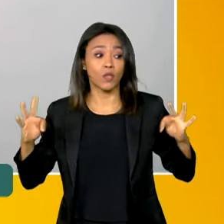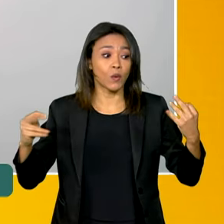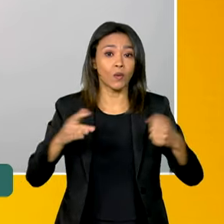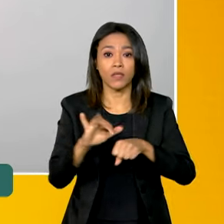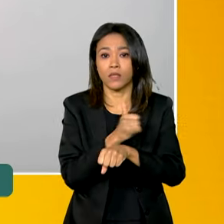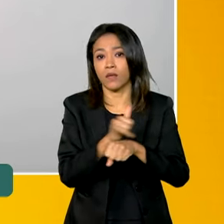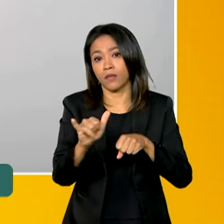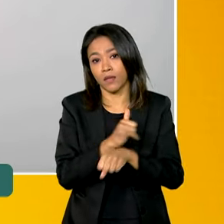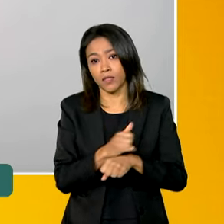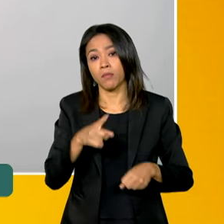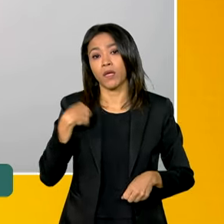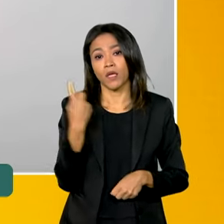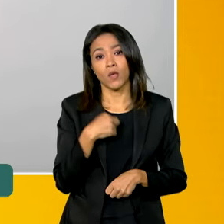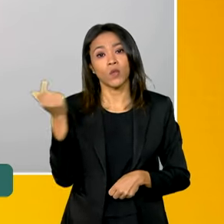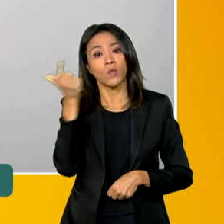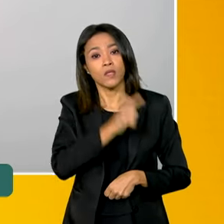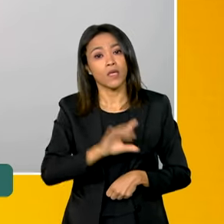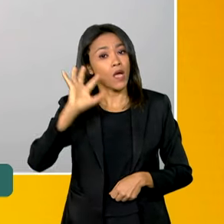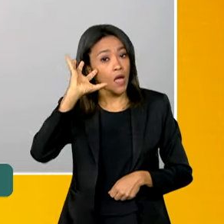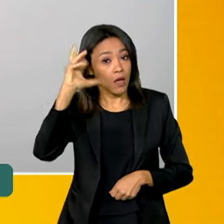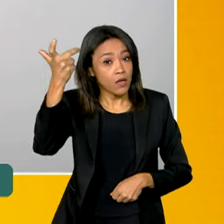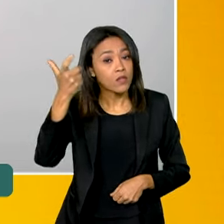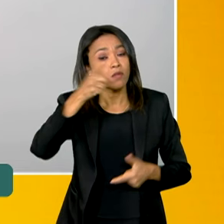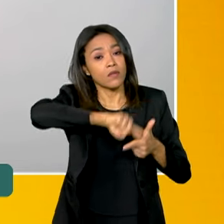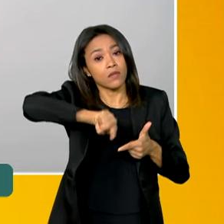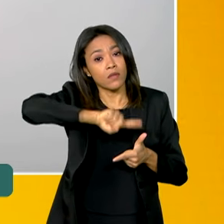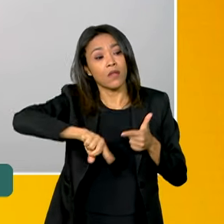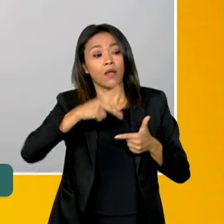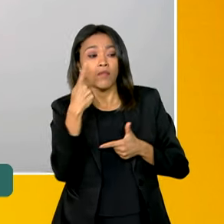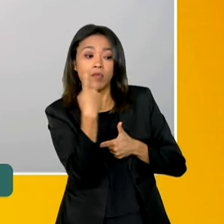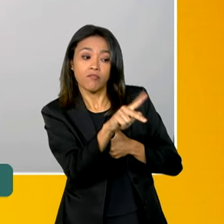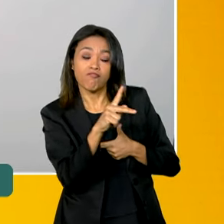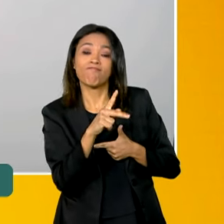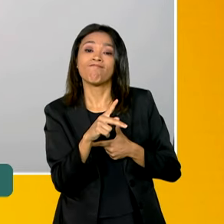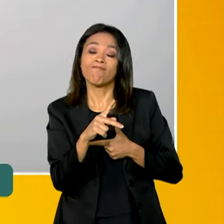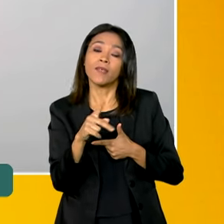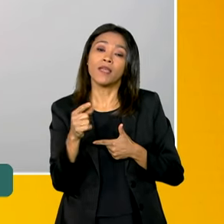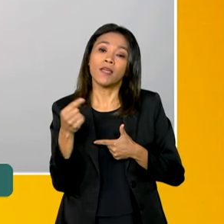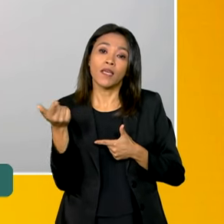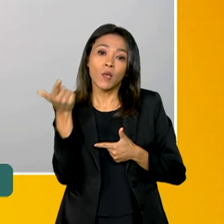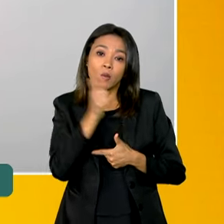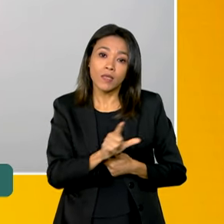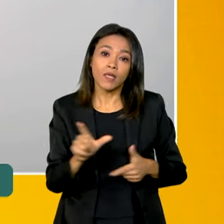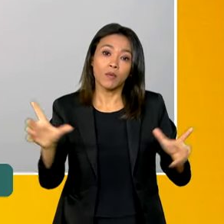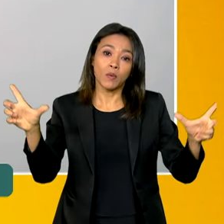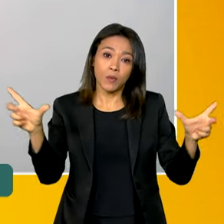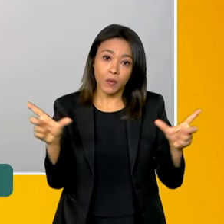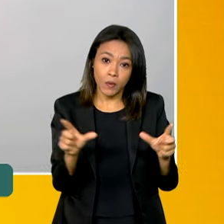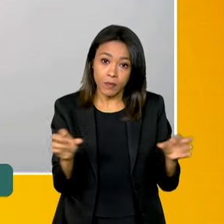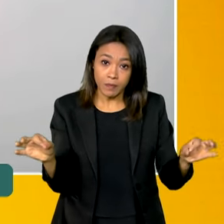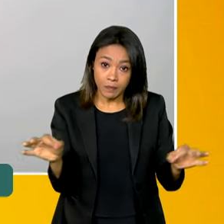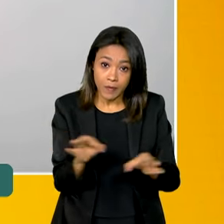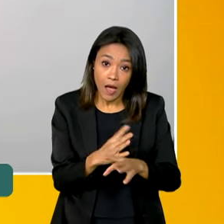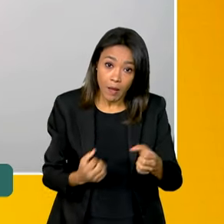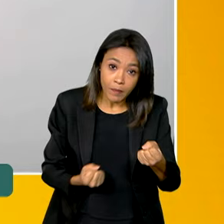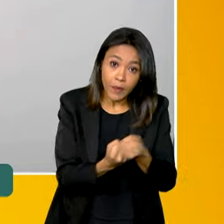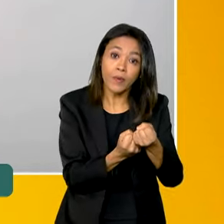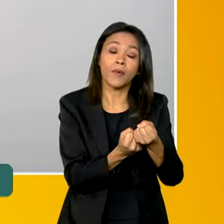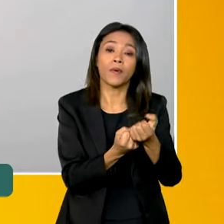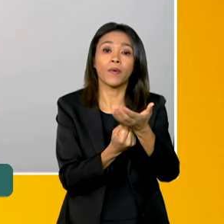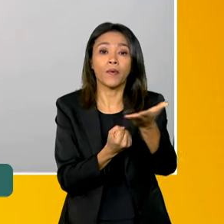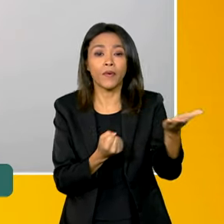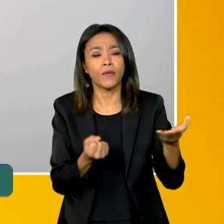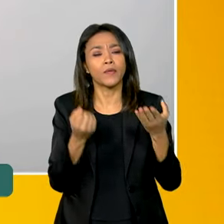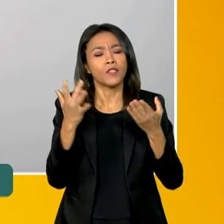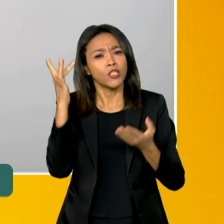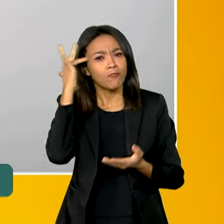intenção é que a gente saneie todas as problemáticas e que a gente encerre a SPIN e traga uma assistência de